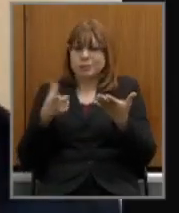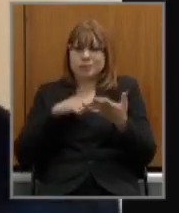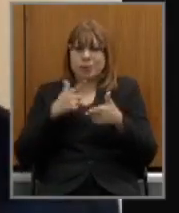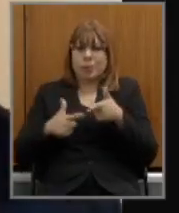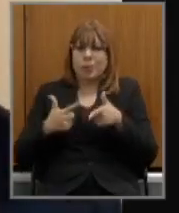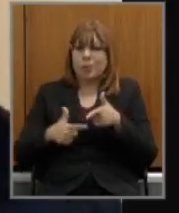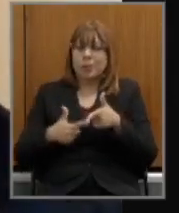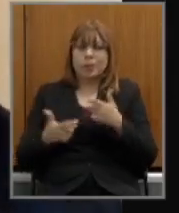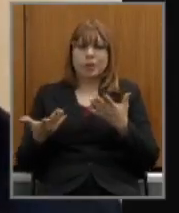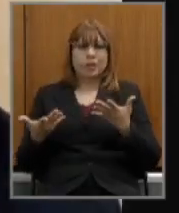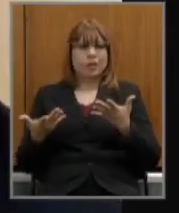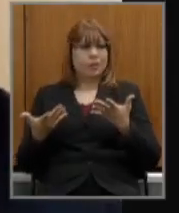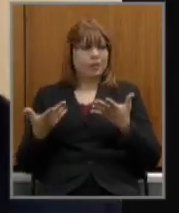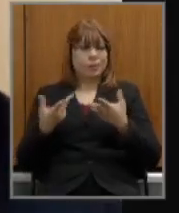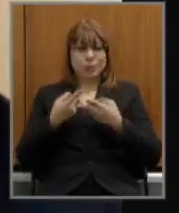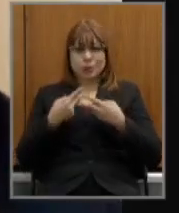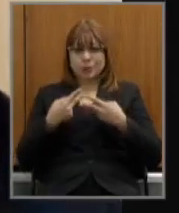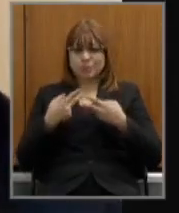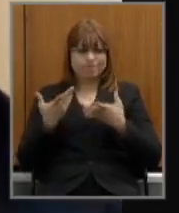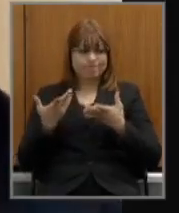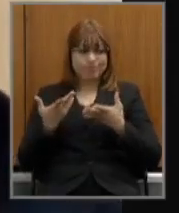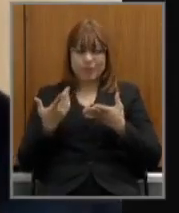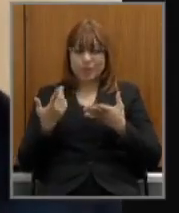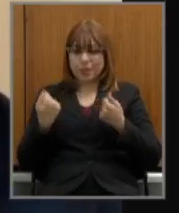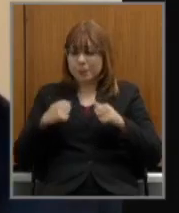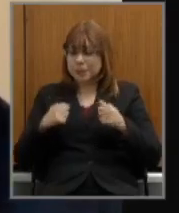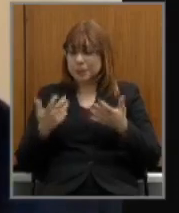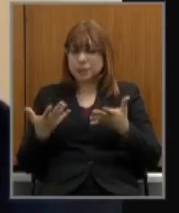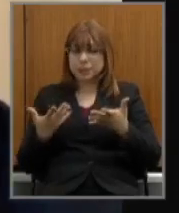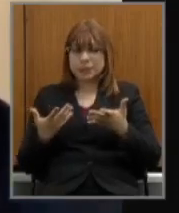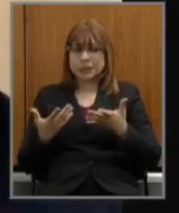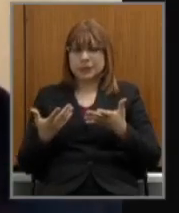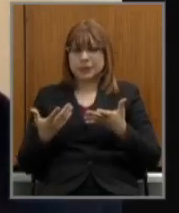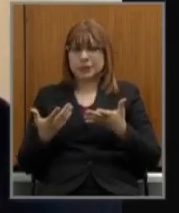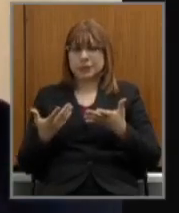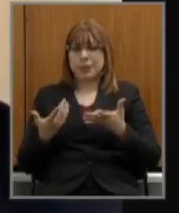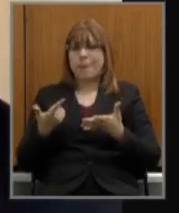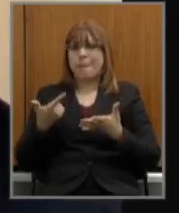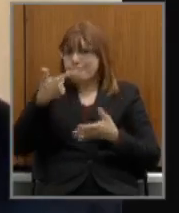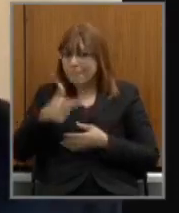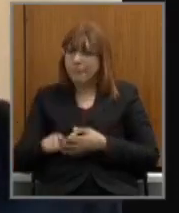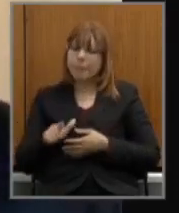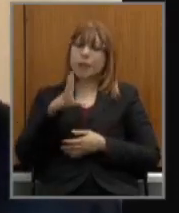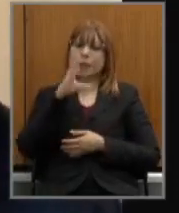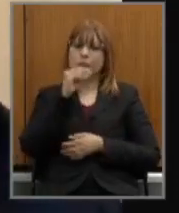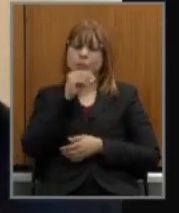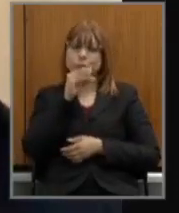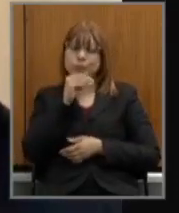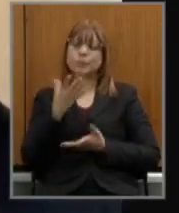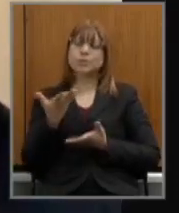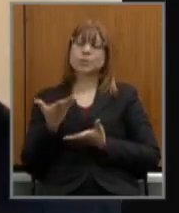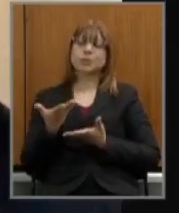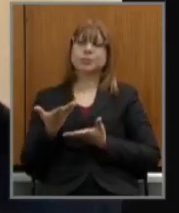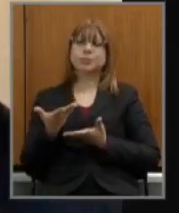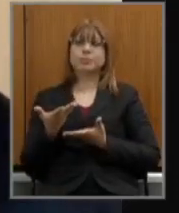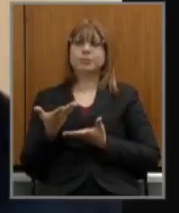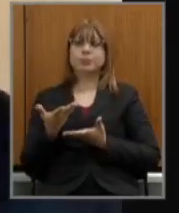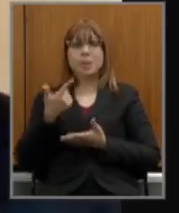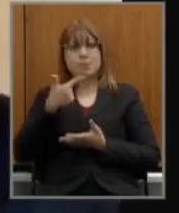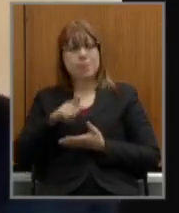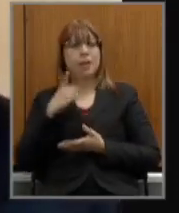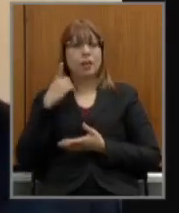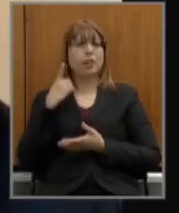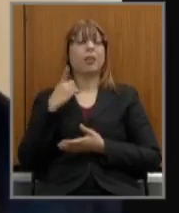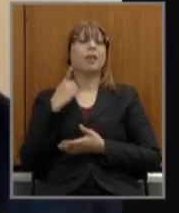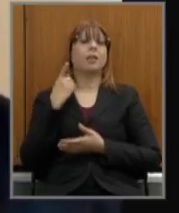necessitar de mais de mais de mais pessoal para poder trabalhar mais delegados